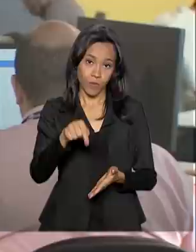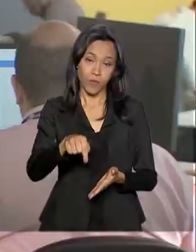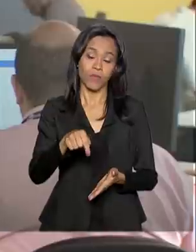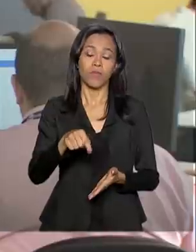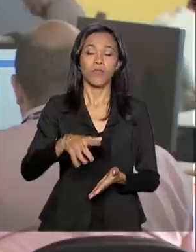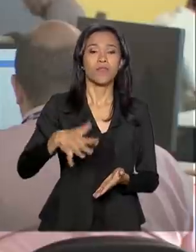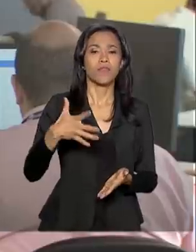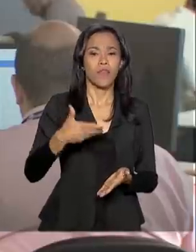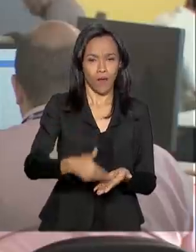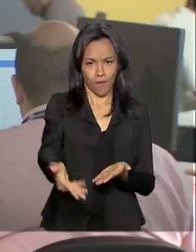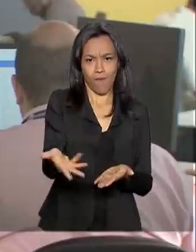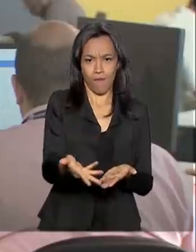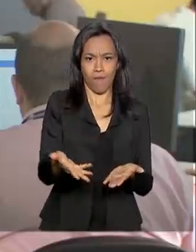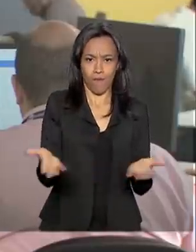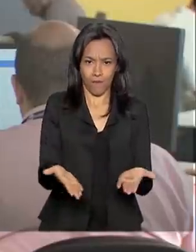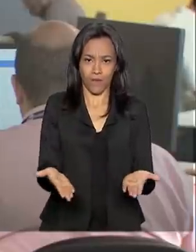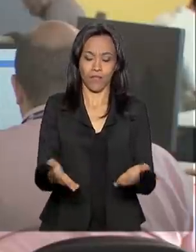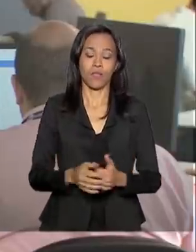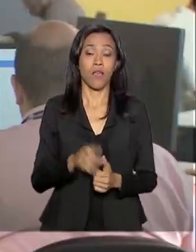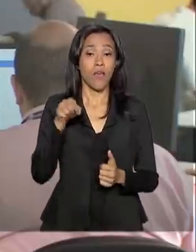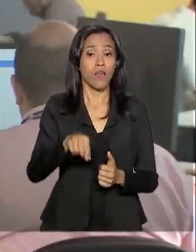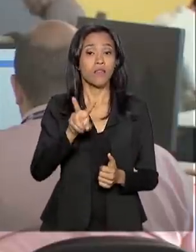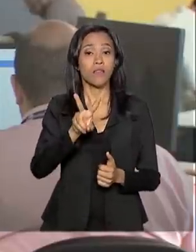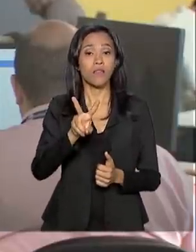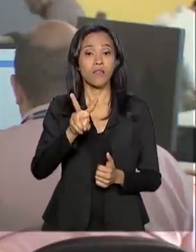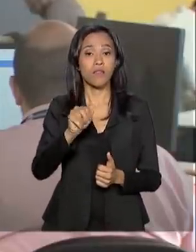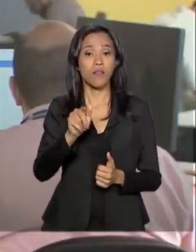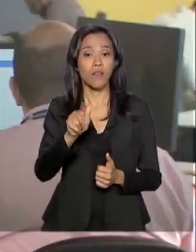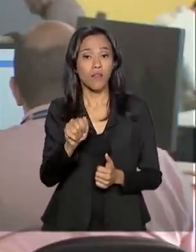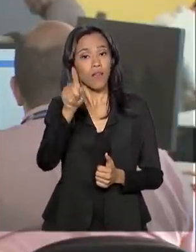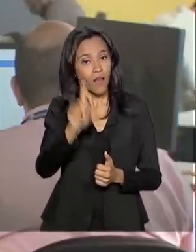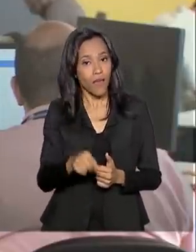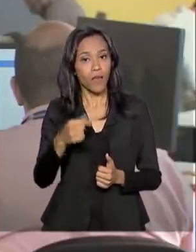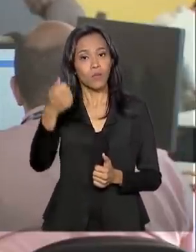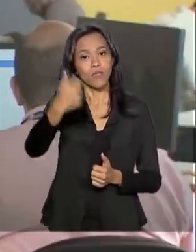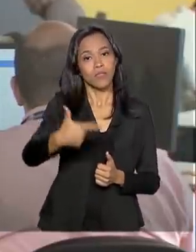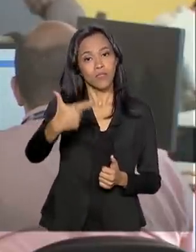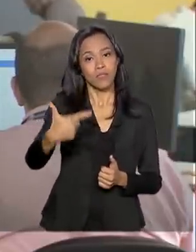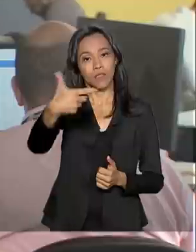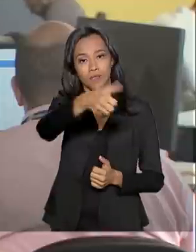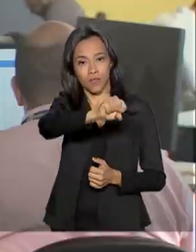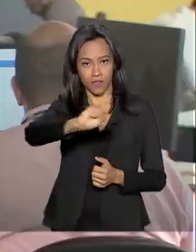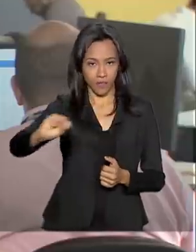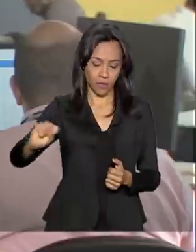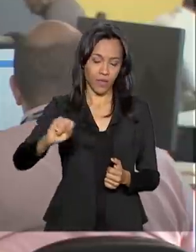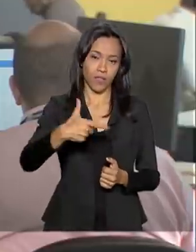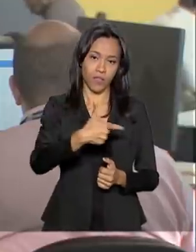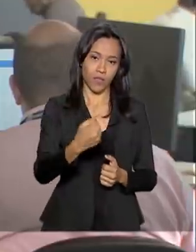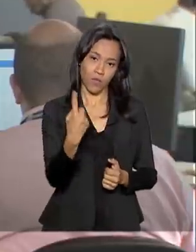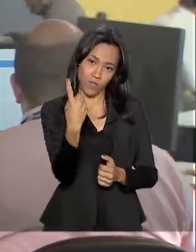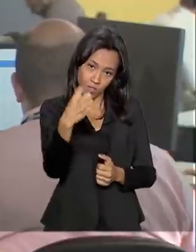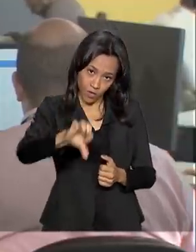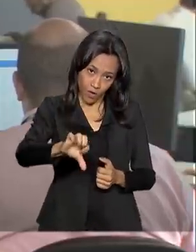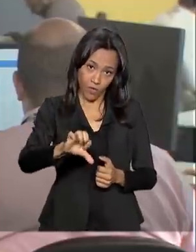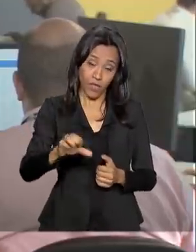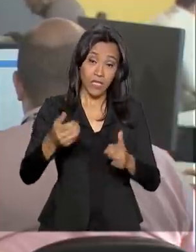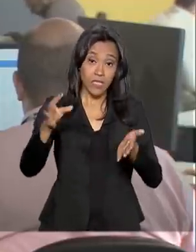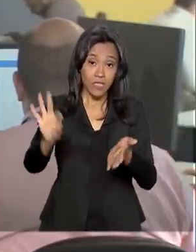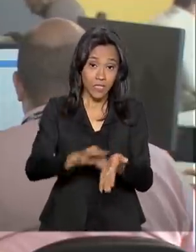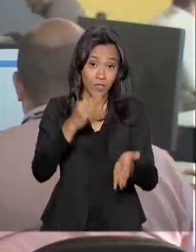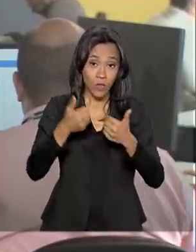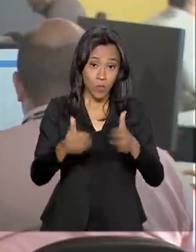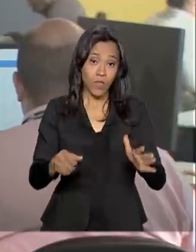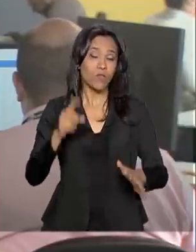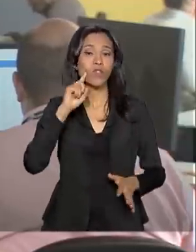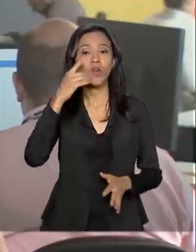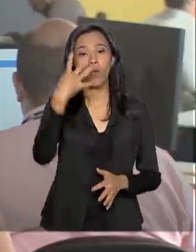Seleção Unificada, o SISU. Essas vagas se referem ao segundo semestre de 2019. As inscrições começam no dia 4